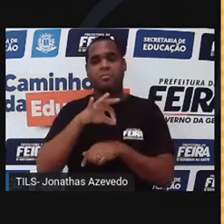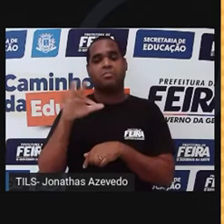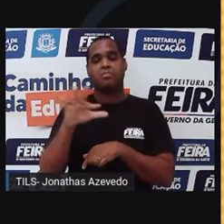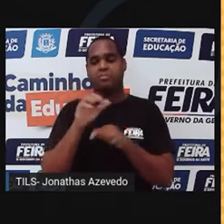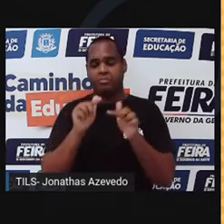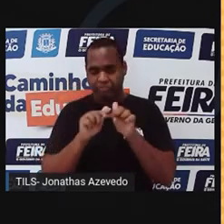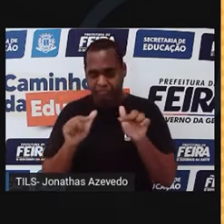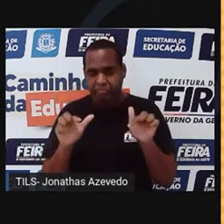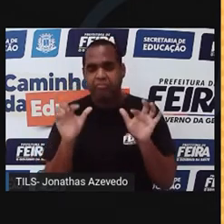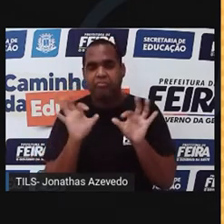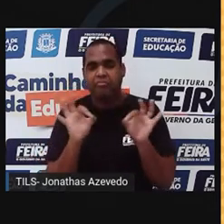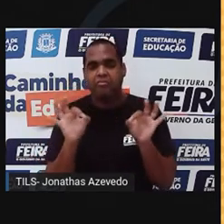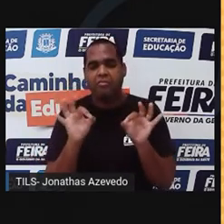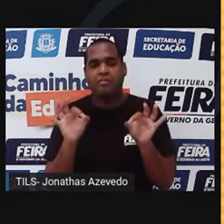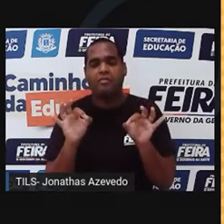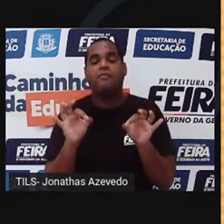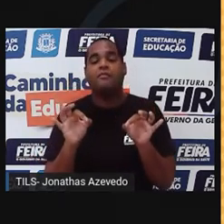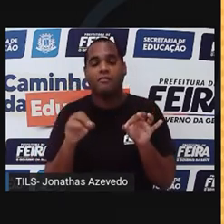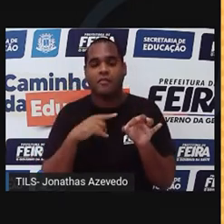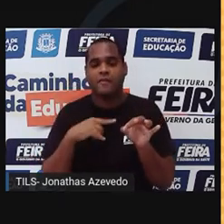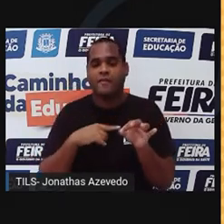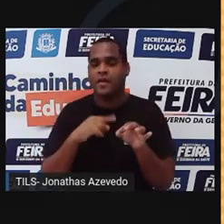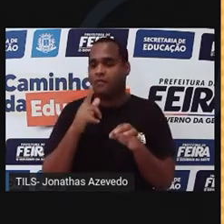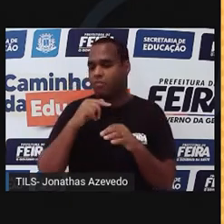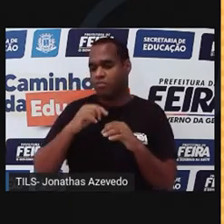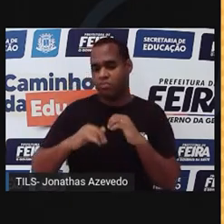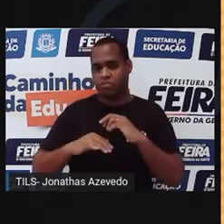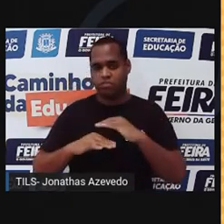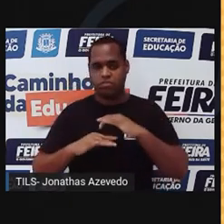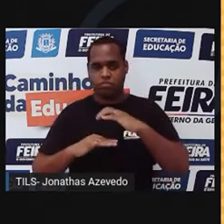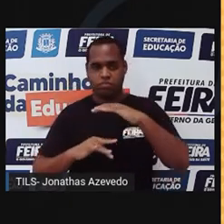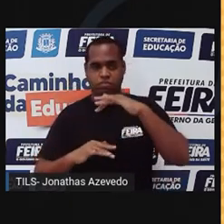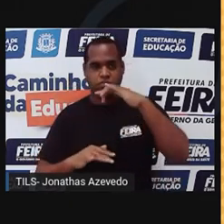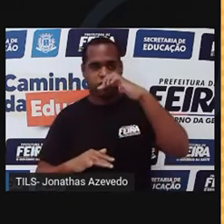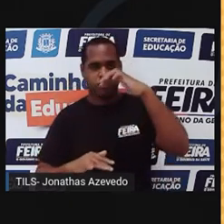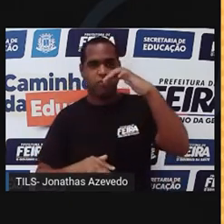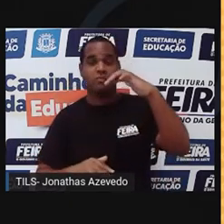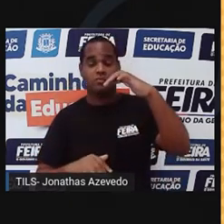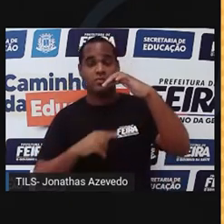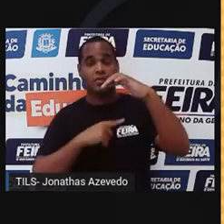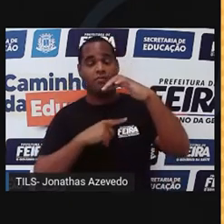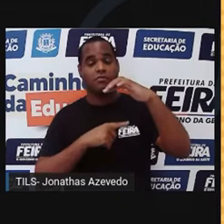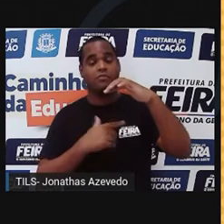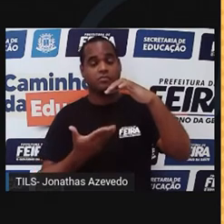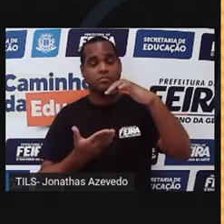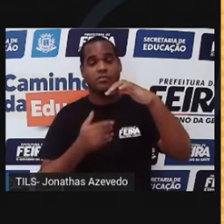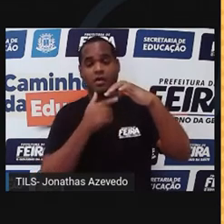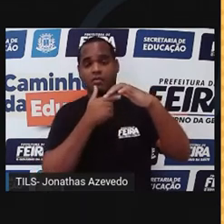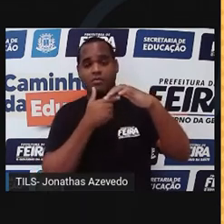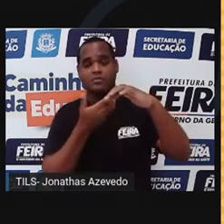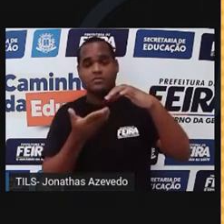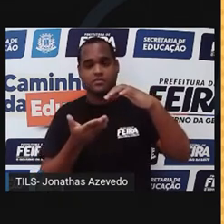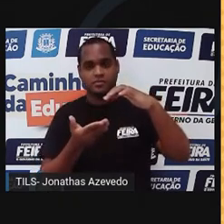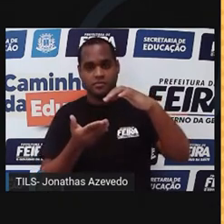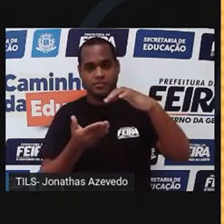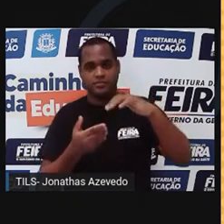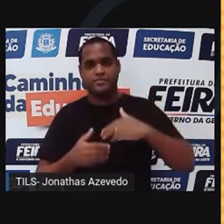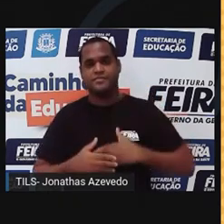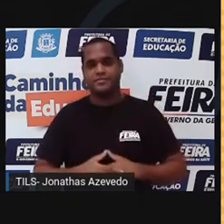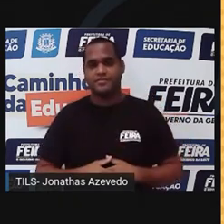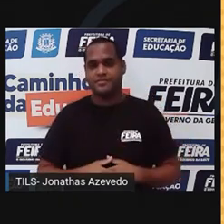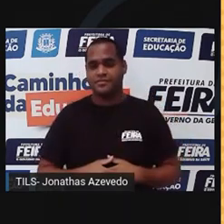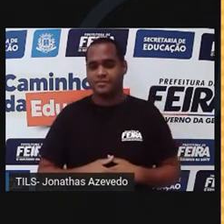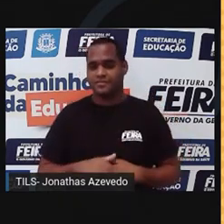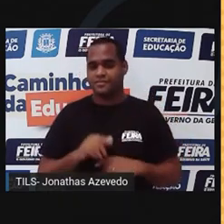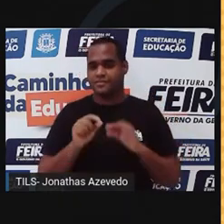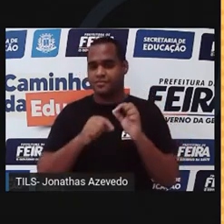certo? Mas se eu colocar água até o topo, eu aumentarei muito a quantidade de água. Ou